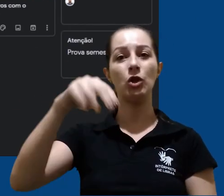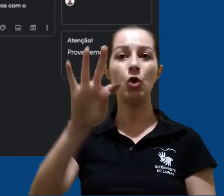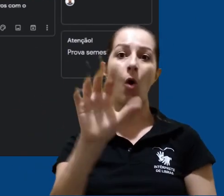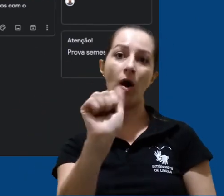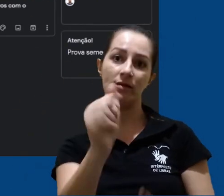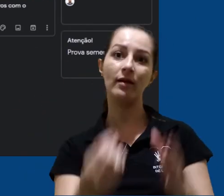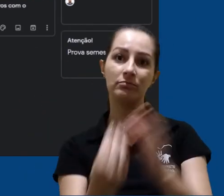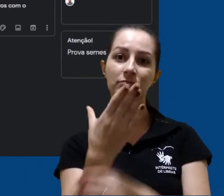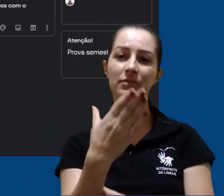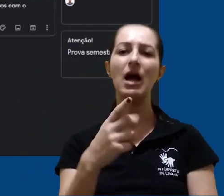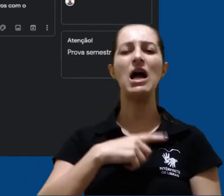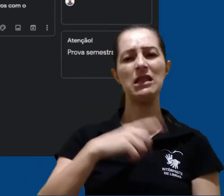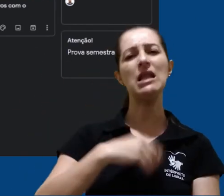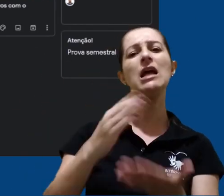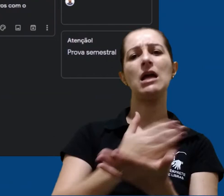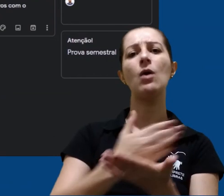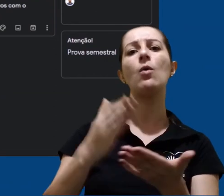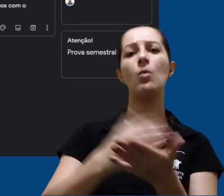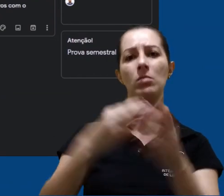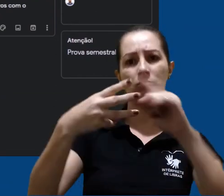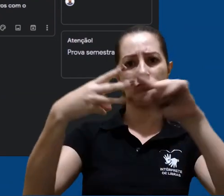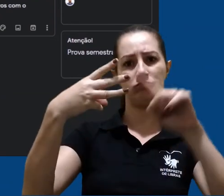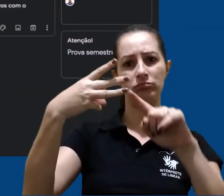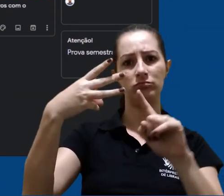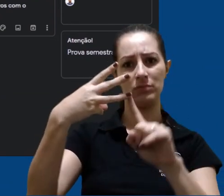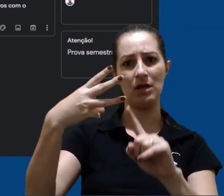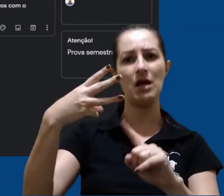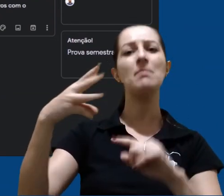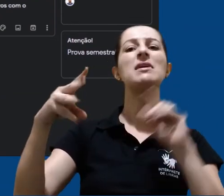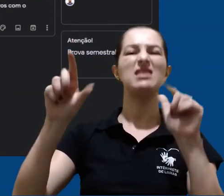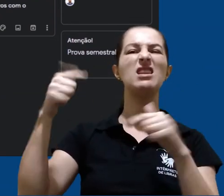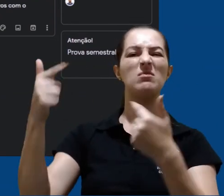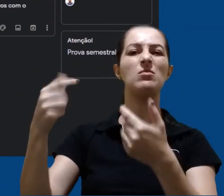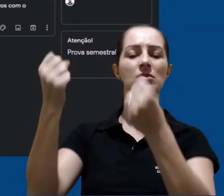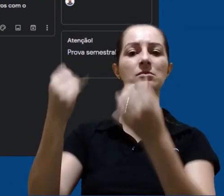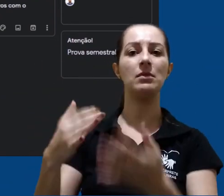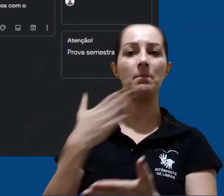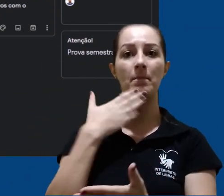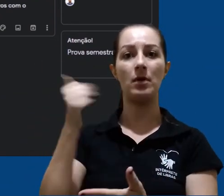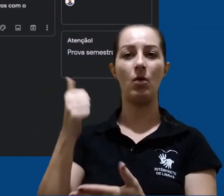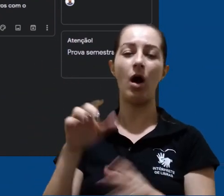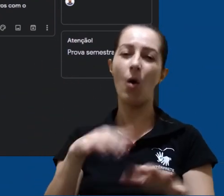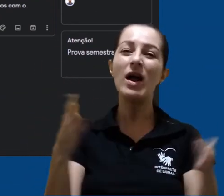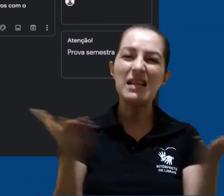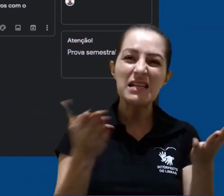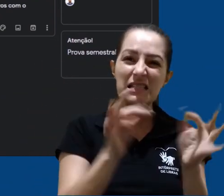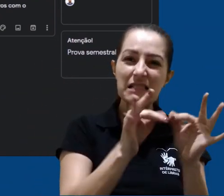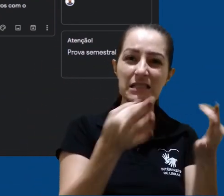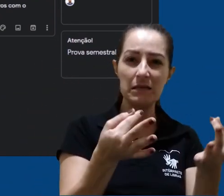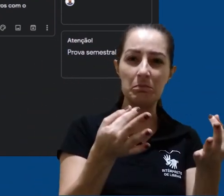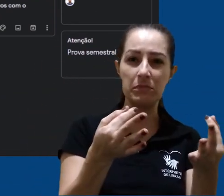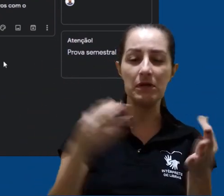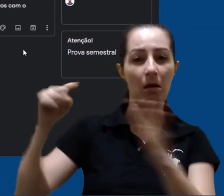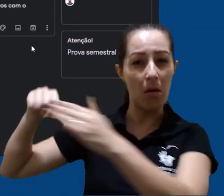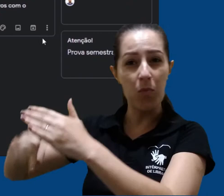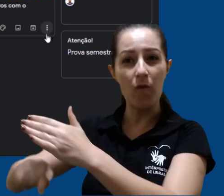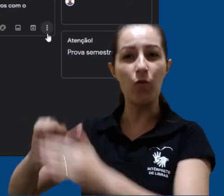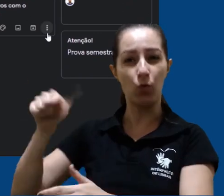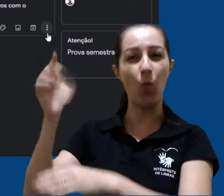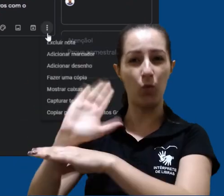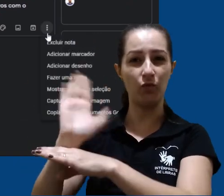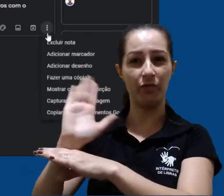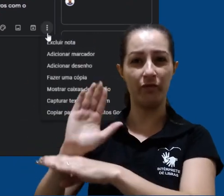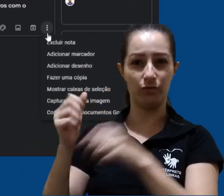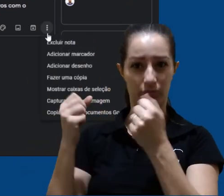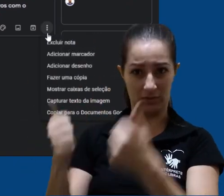foi criada, temos algumas opções a mais no menu de três pontos. Vamos falar sobre só algumas, as mais simples e menos complexas. Num próximo vídeo